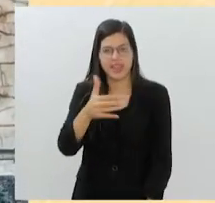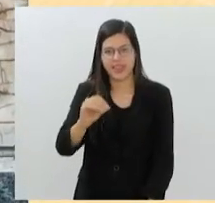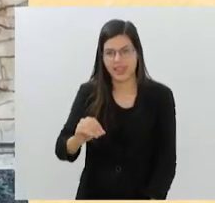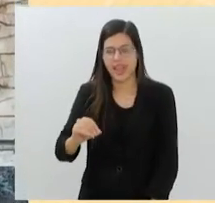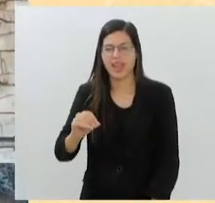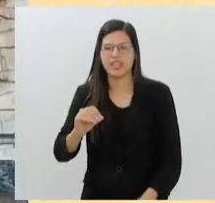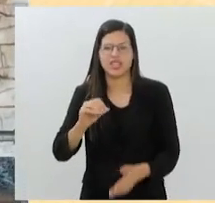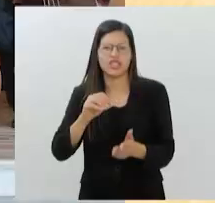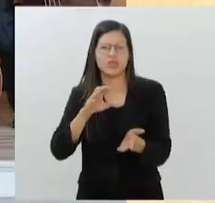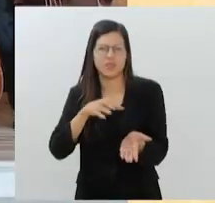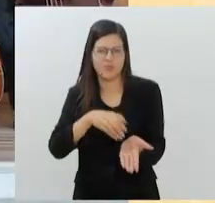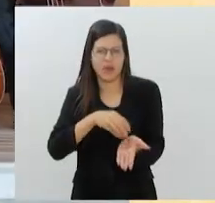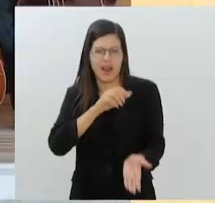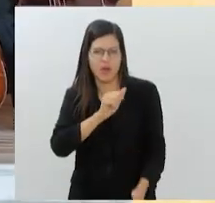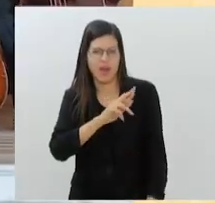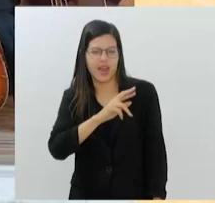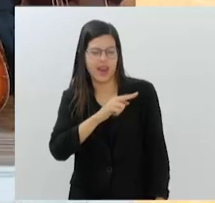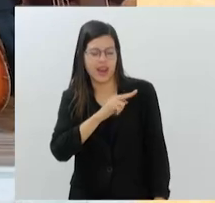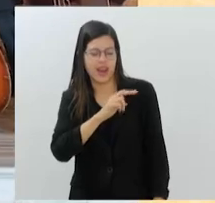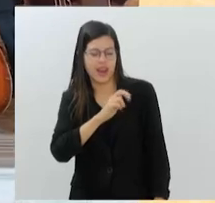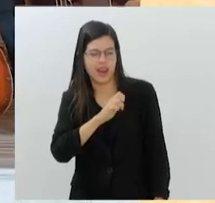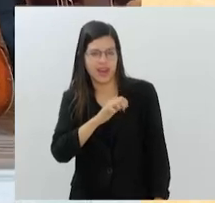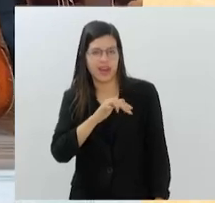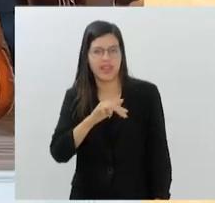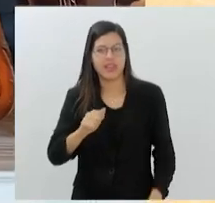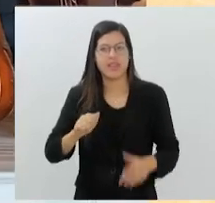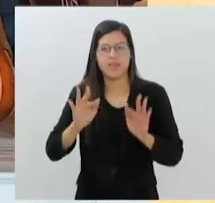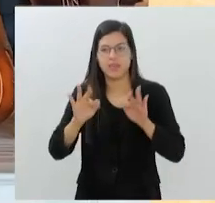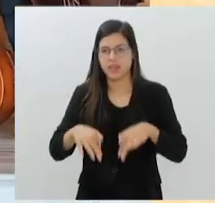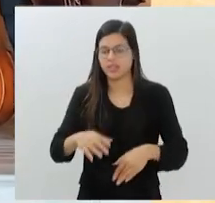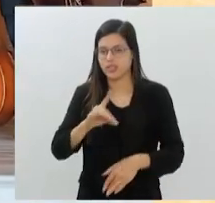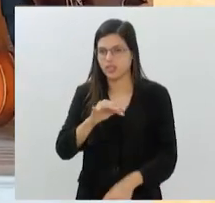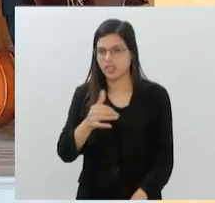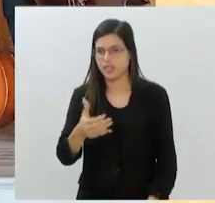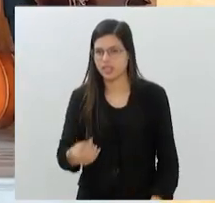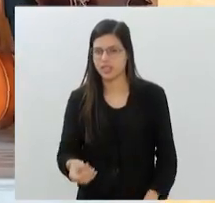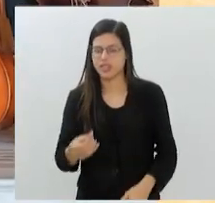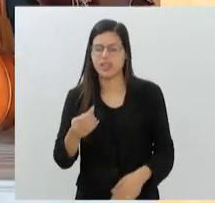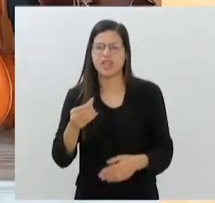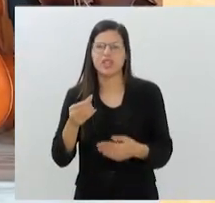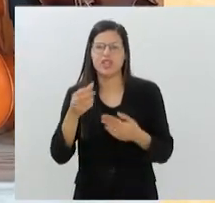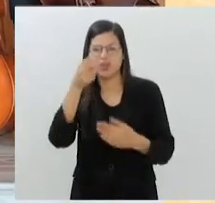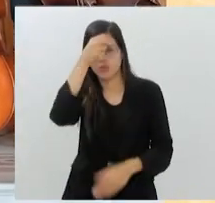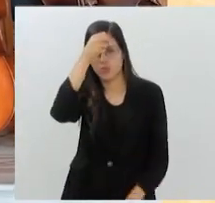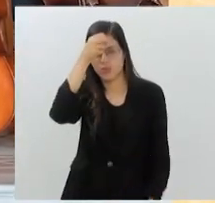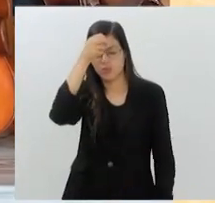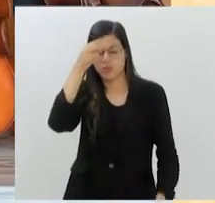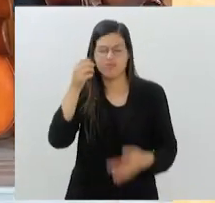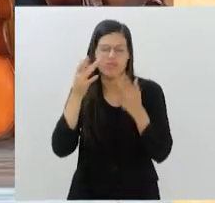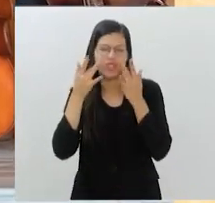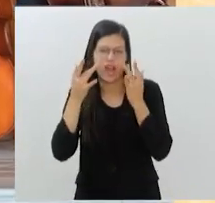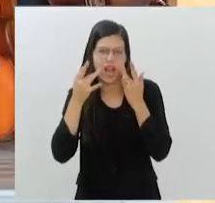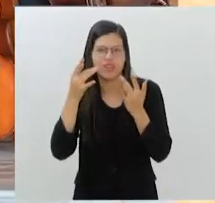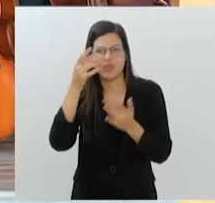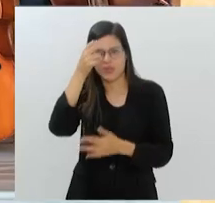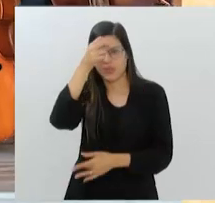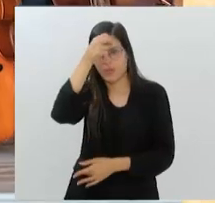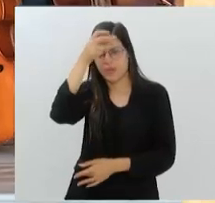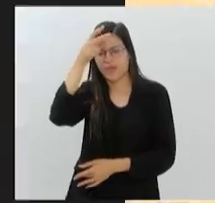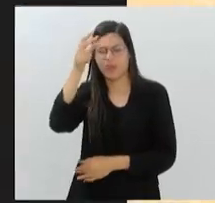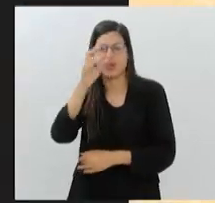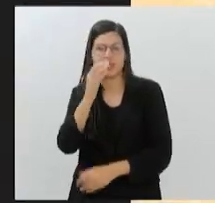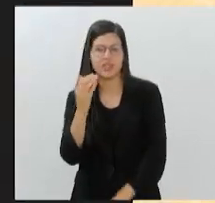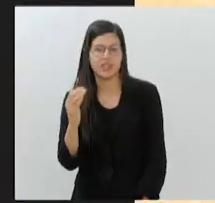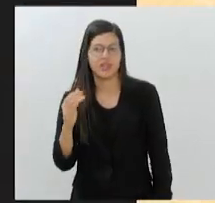Davi Machado e encerra no dia 16 de outubro no Teatro Municipal de Niterói. No Rio e em Campos, a